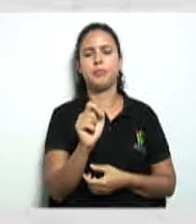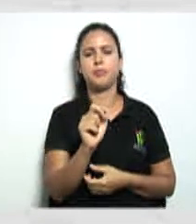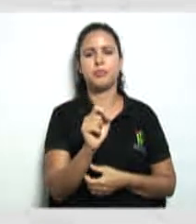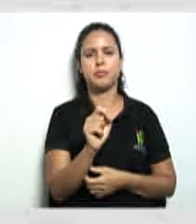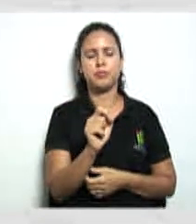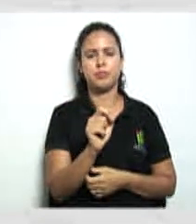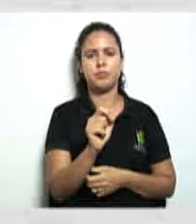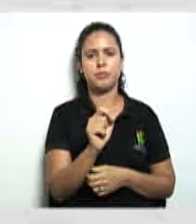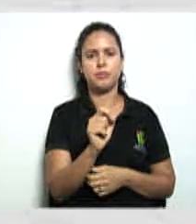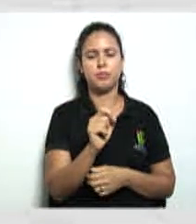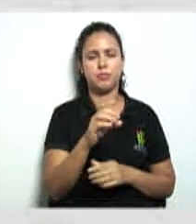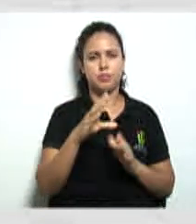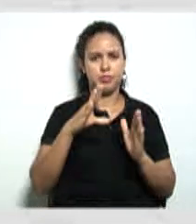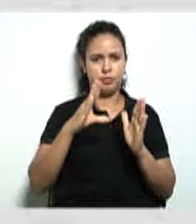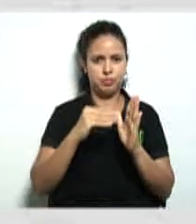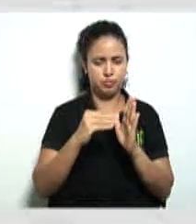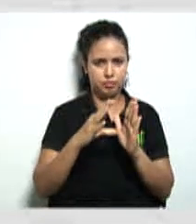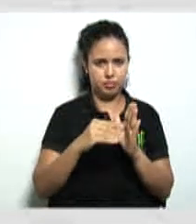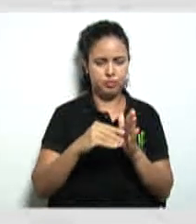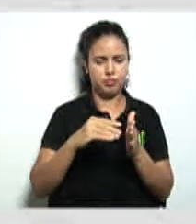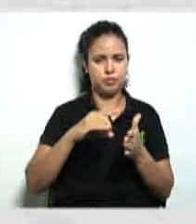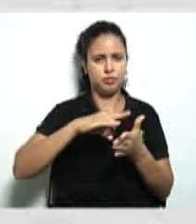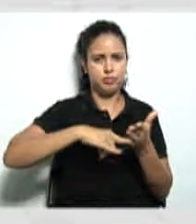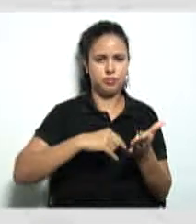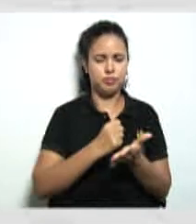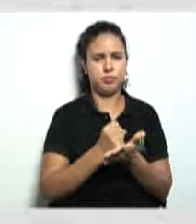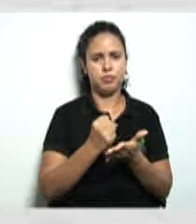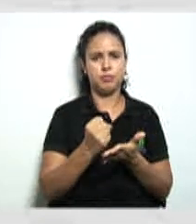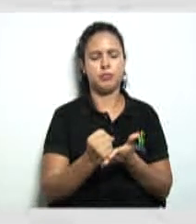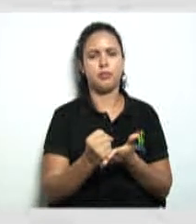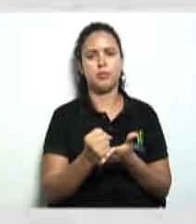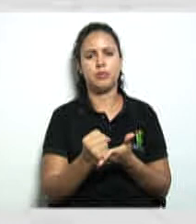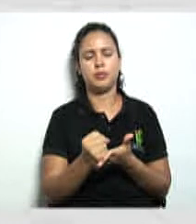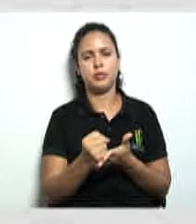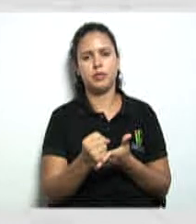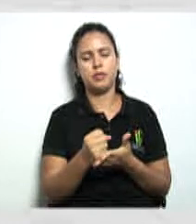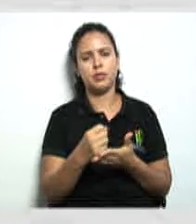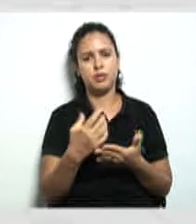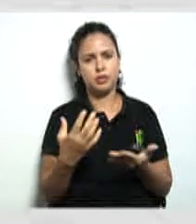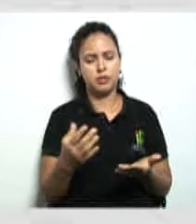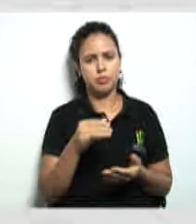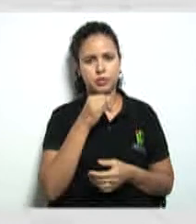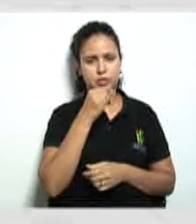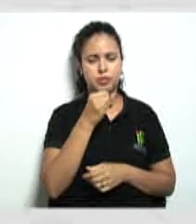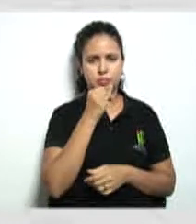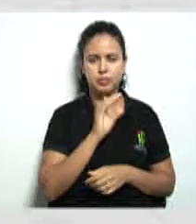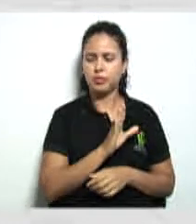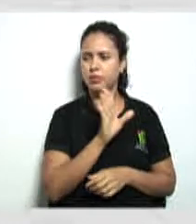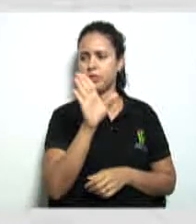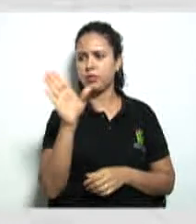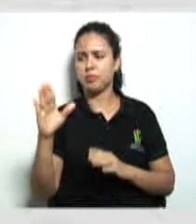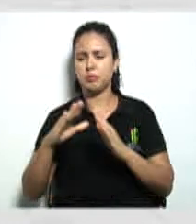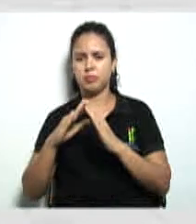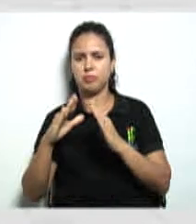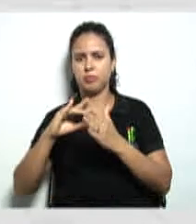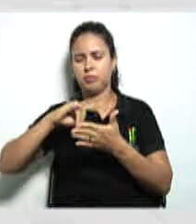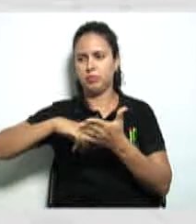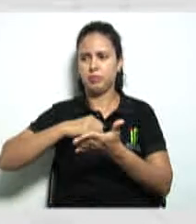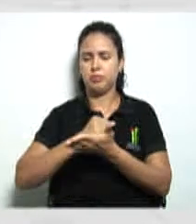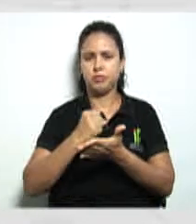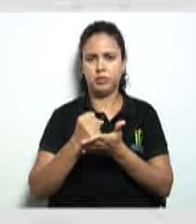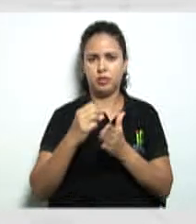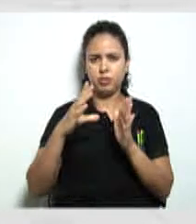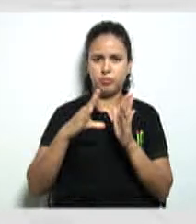essa questão das cópias autenticadas quando a gente vai no cartório de notas que a gente chega lá e tira uma